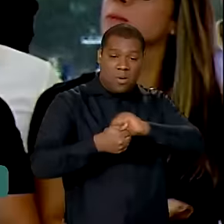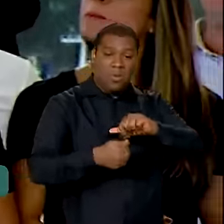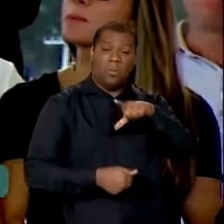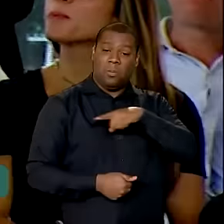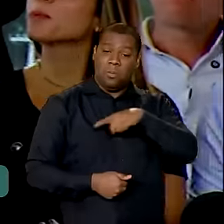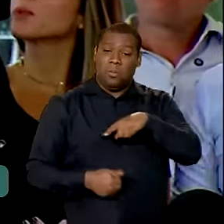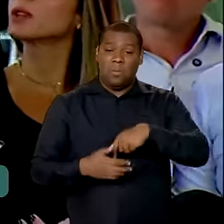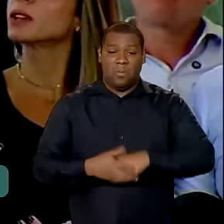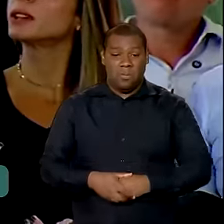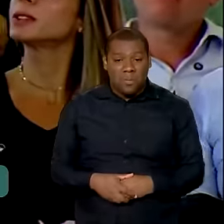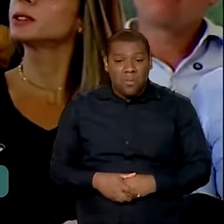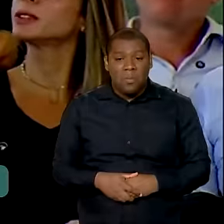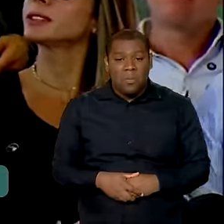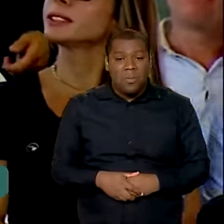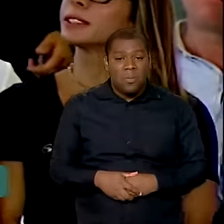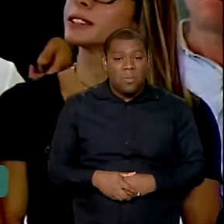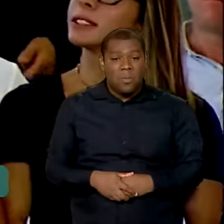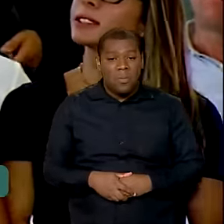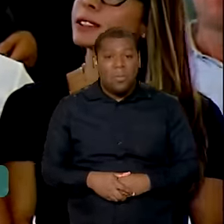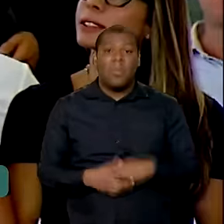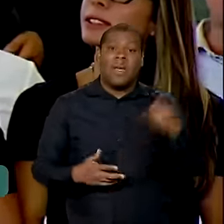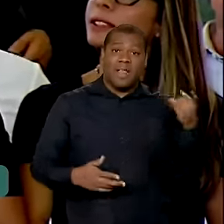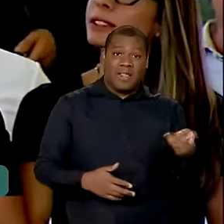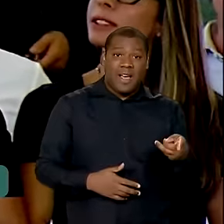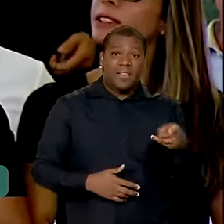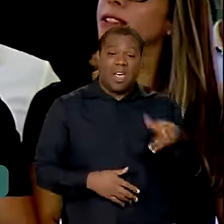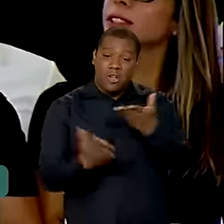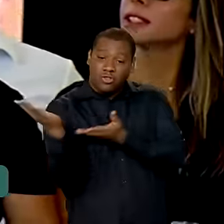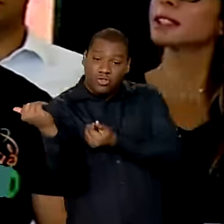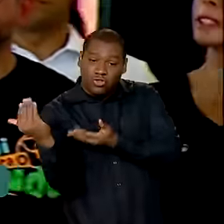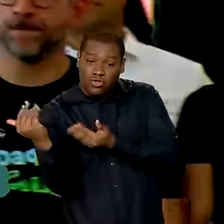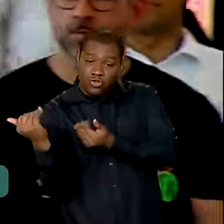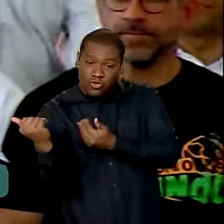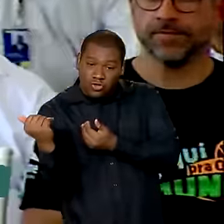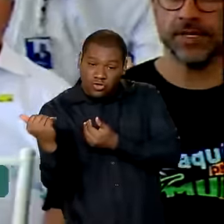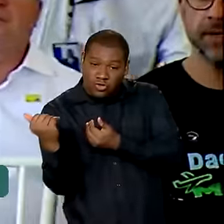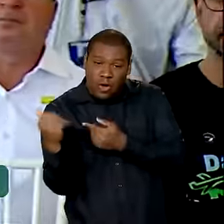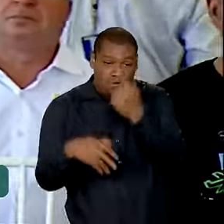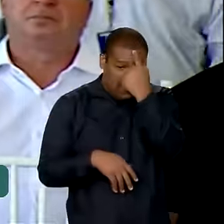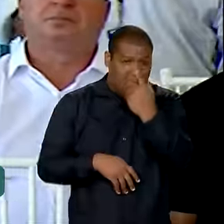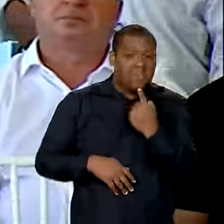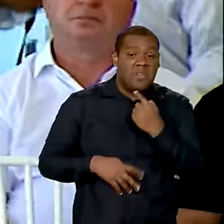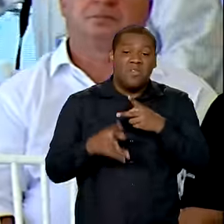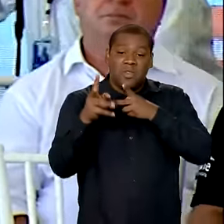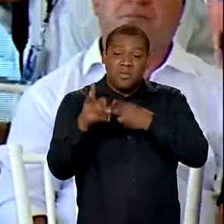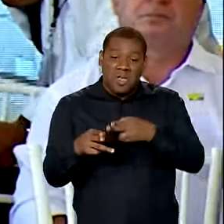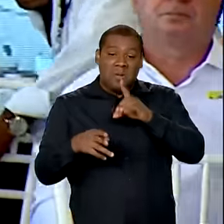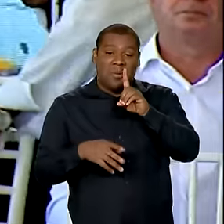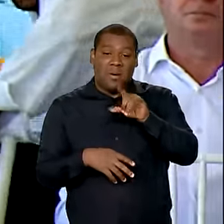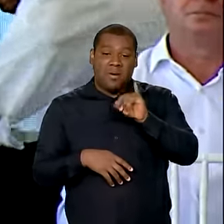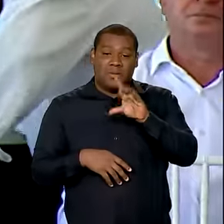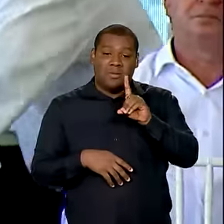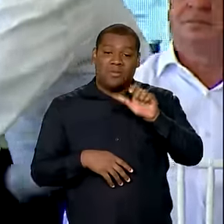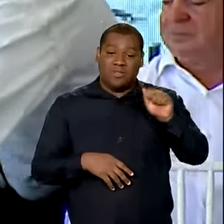a gente pode ter outros Dida aqui. A gente pode ter uma Marta aqui, a melhor